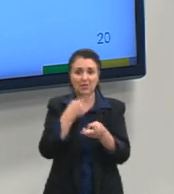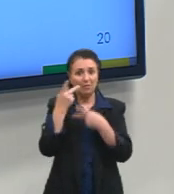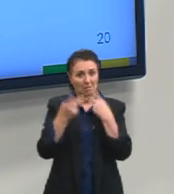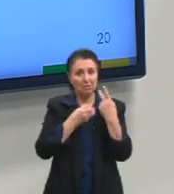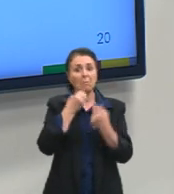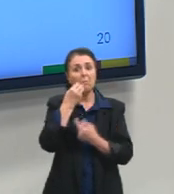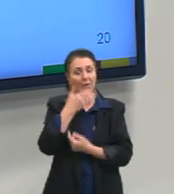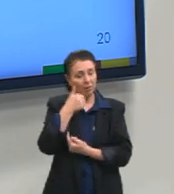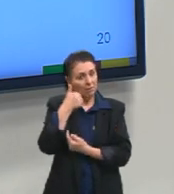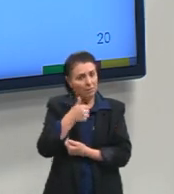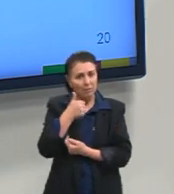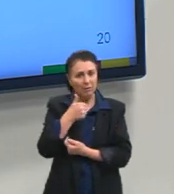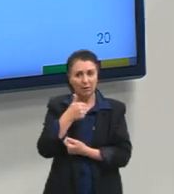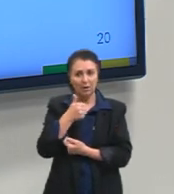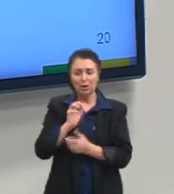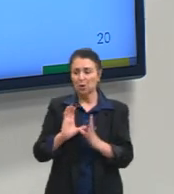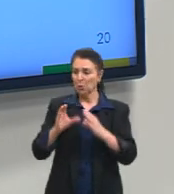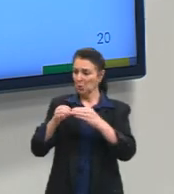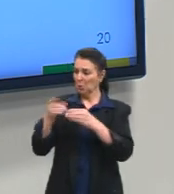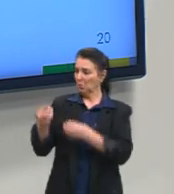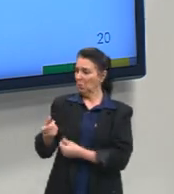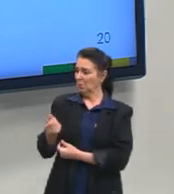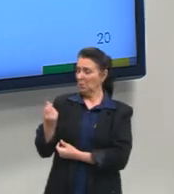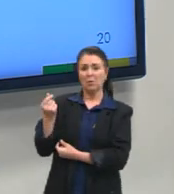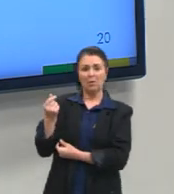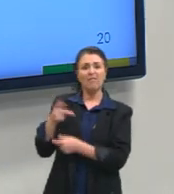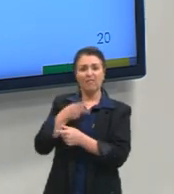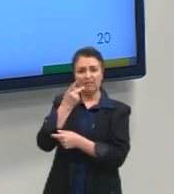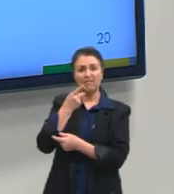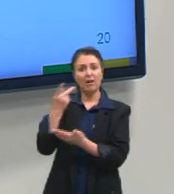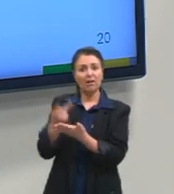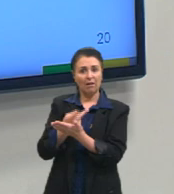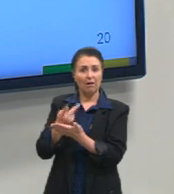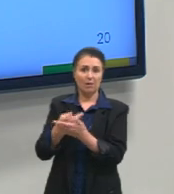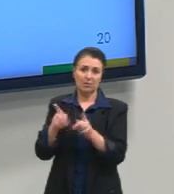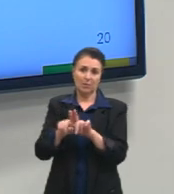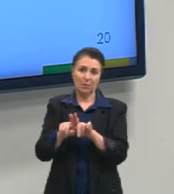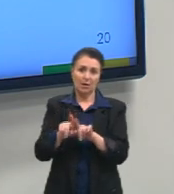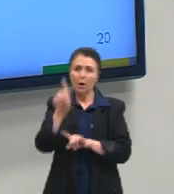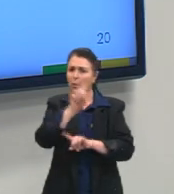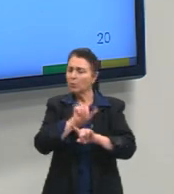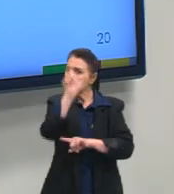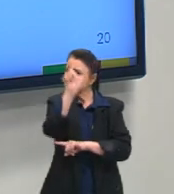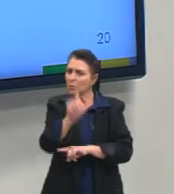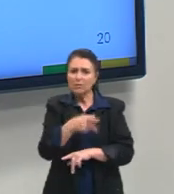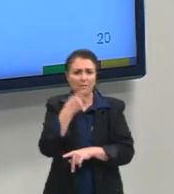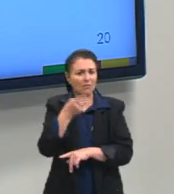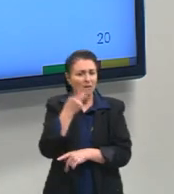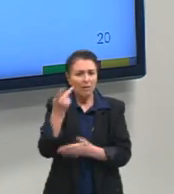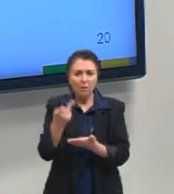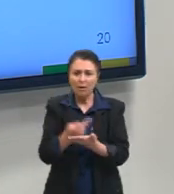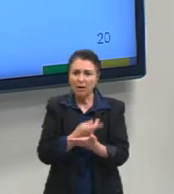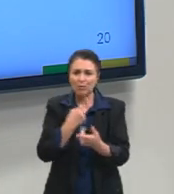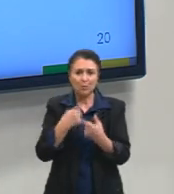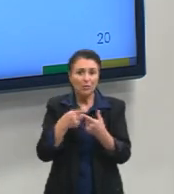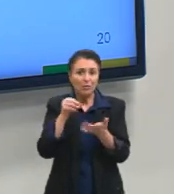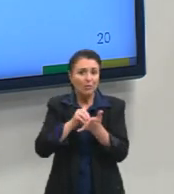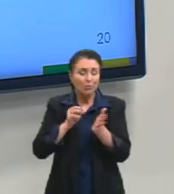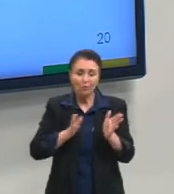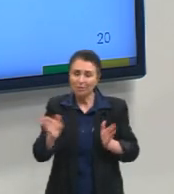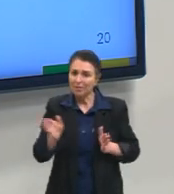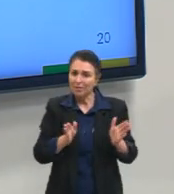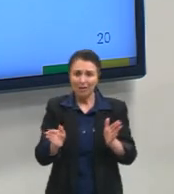de classe mais alta. E algumas falam, entre aspas, errado, porque elas não tiveram acesso ao conhecimento